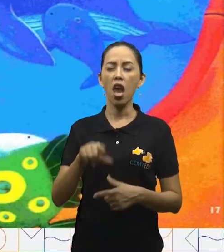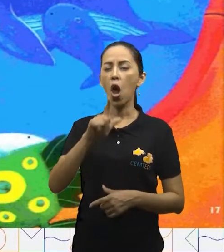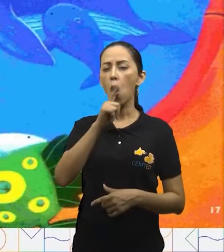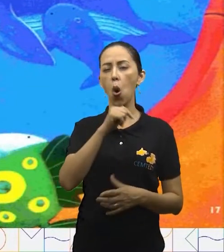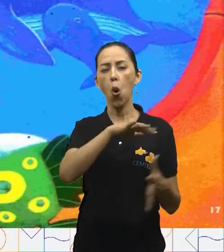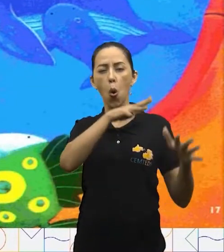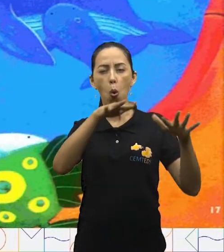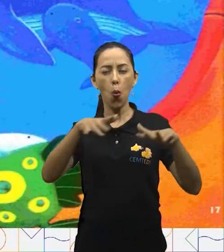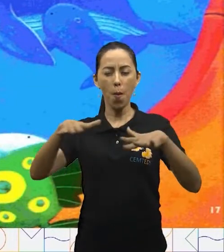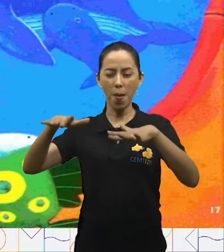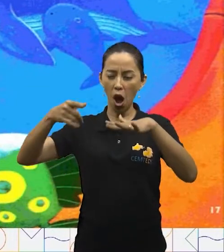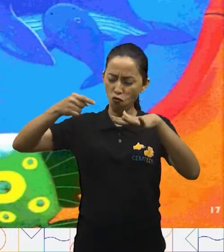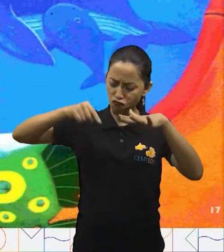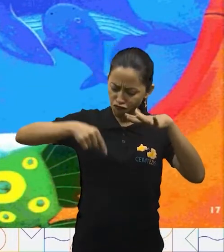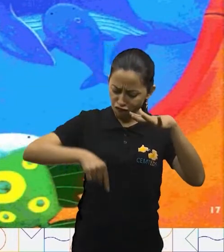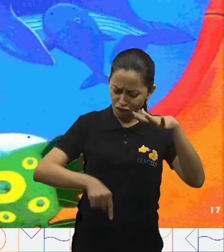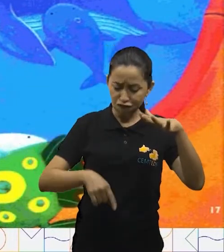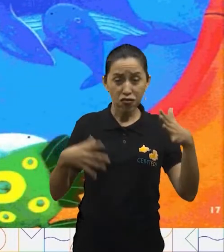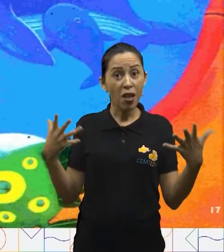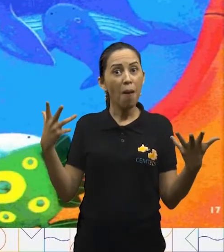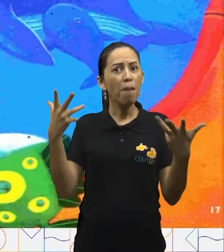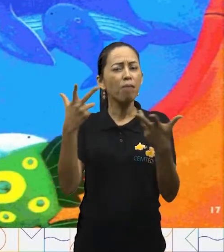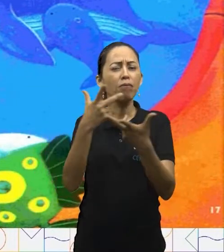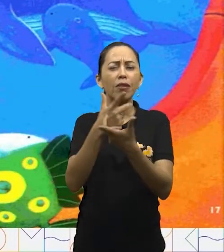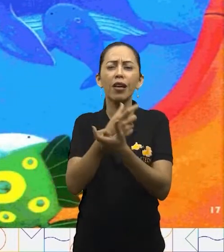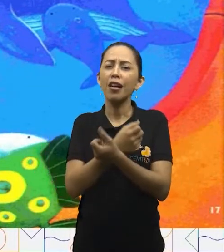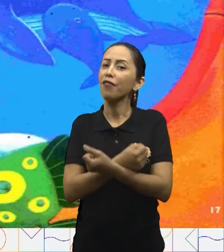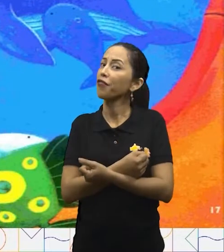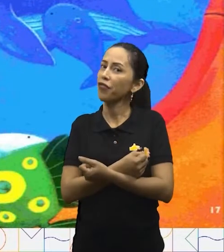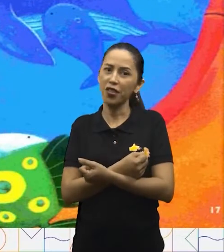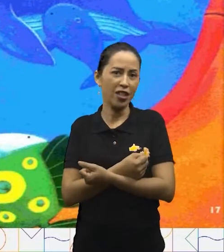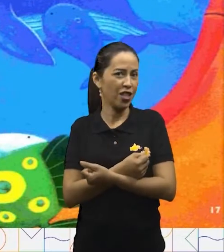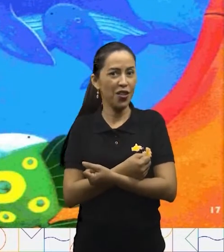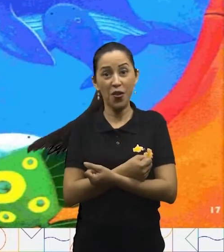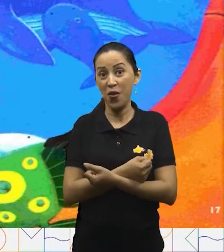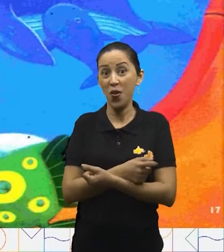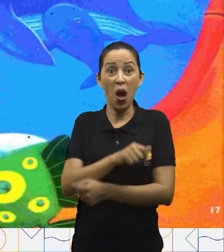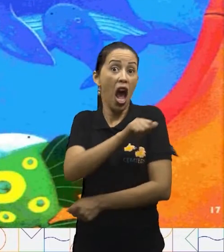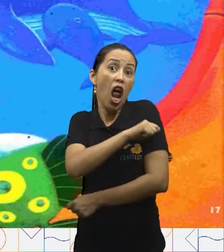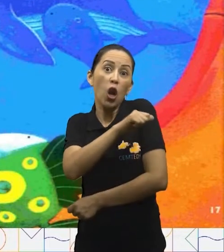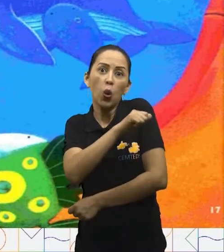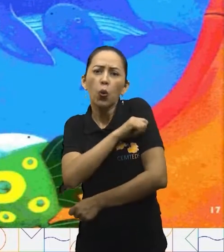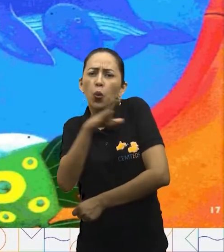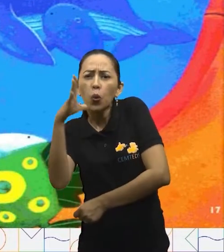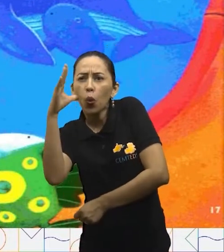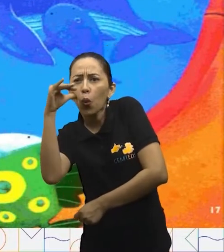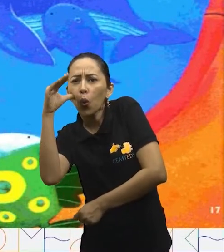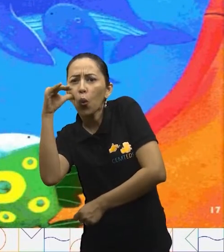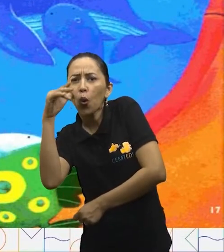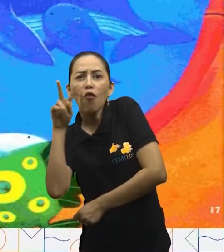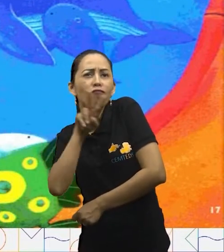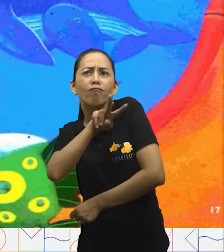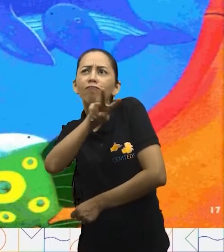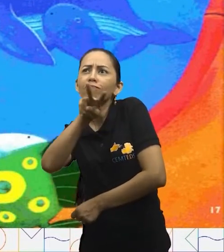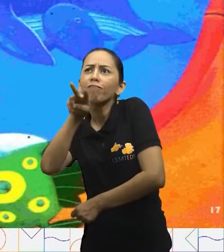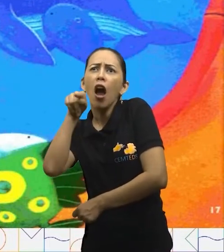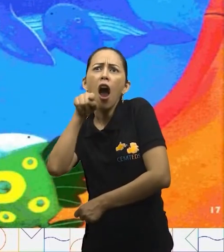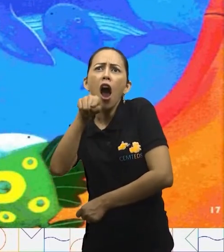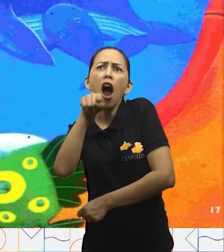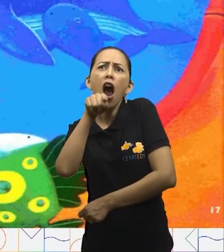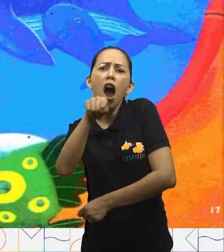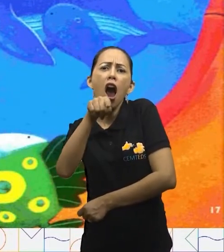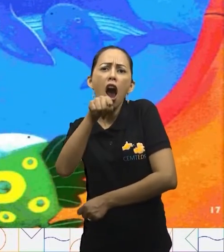aprenderam. Veja, Dona Ostra, Que peixão tão grande, dando de mamar ao